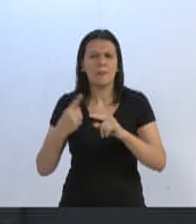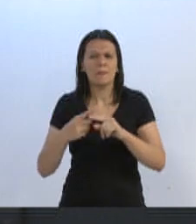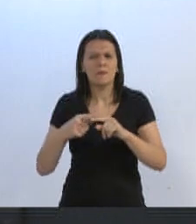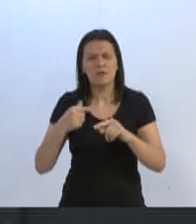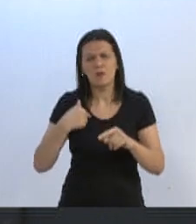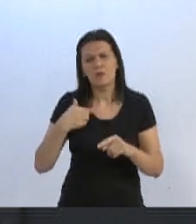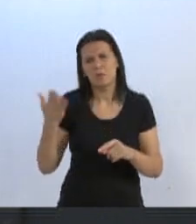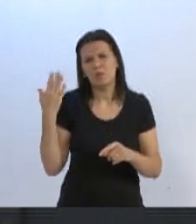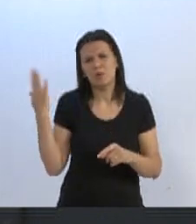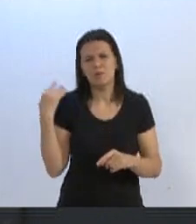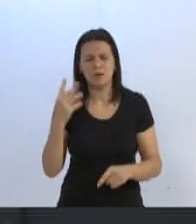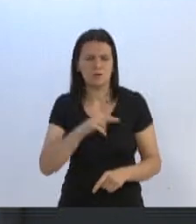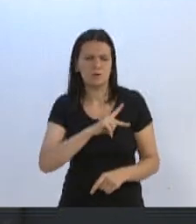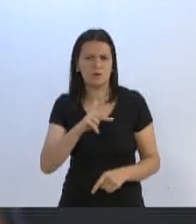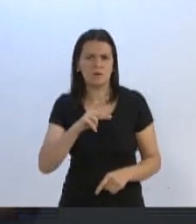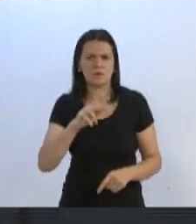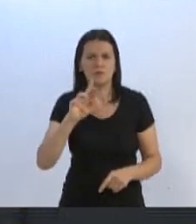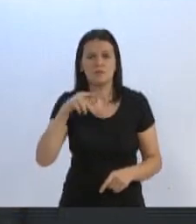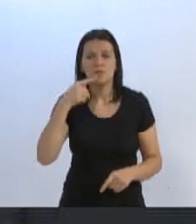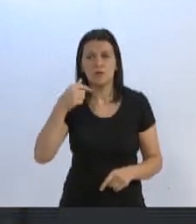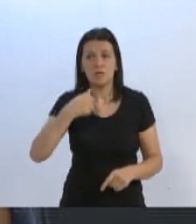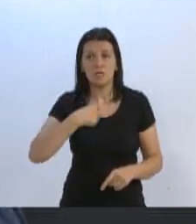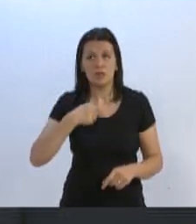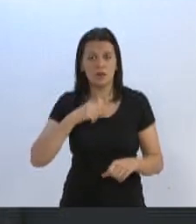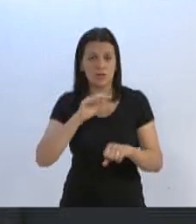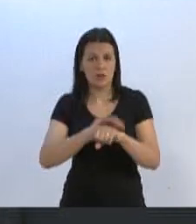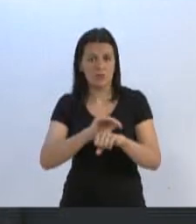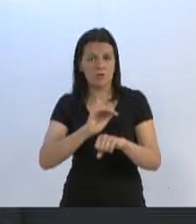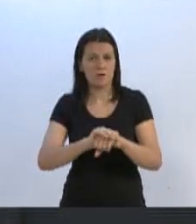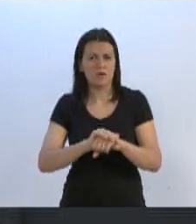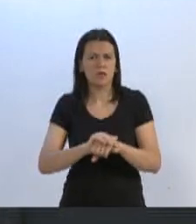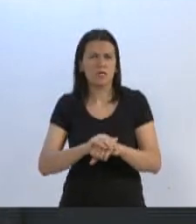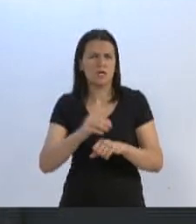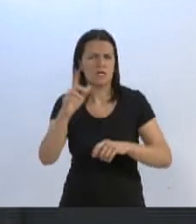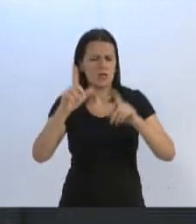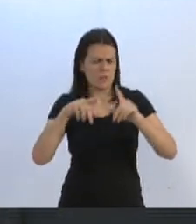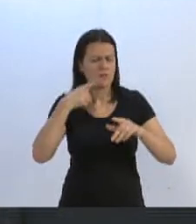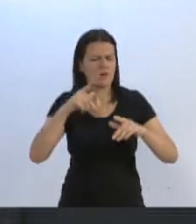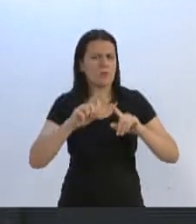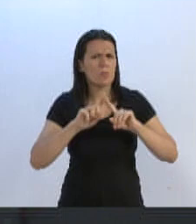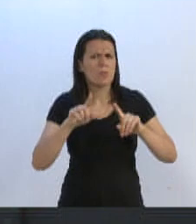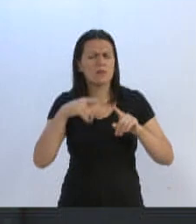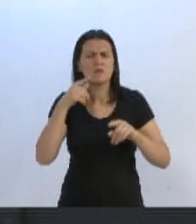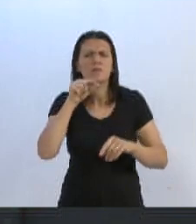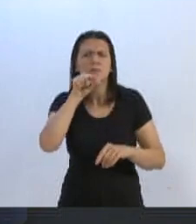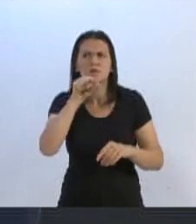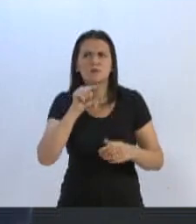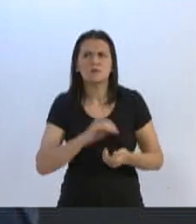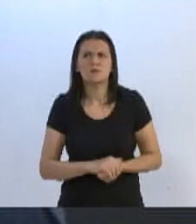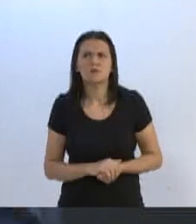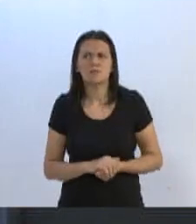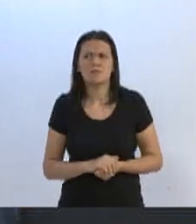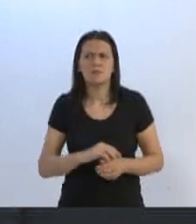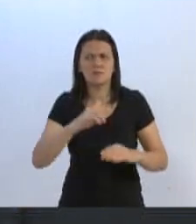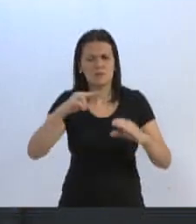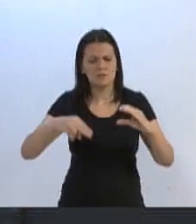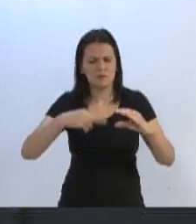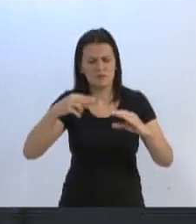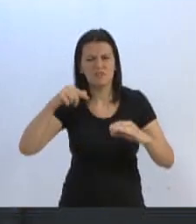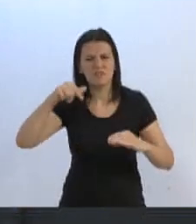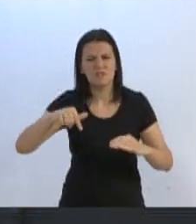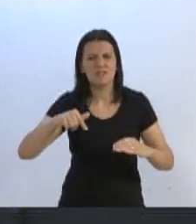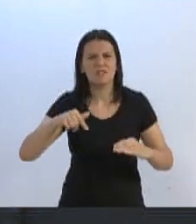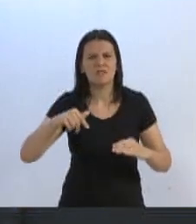era candidato a presidente. Disseram que eu ia fazer isso. Alguns meios de comunicações colocaram isso. Mas eu quero dizer para o senhor que essa casa aqui está virando uma